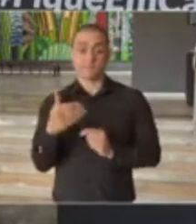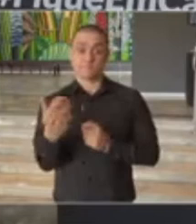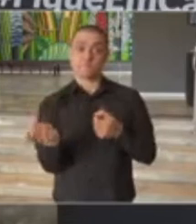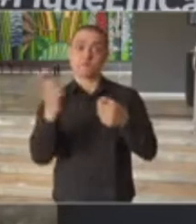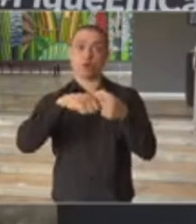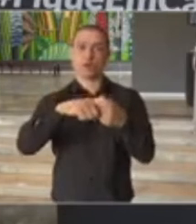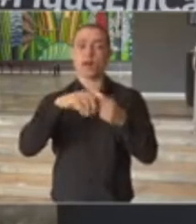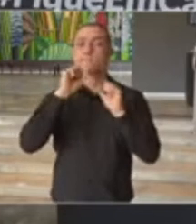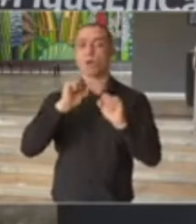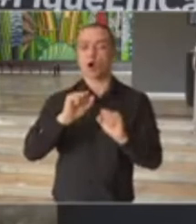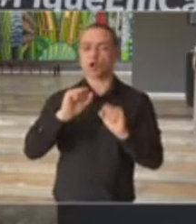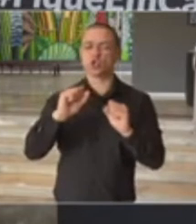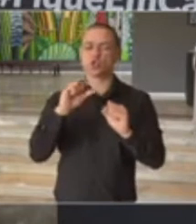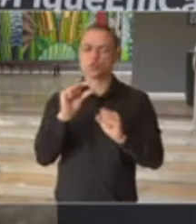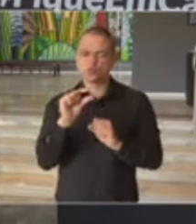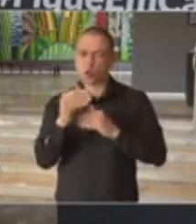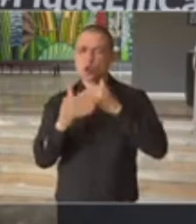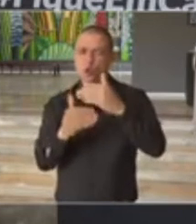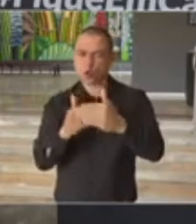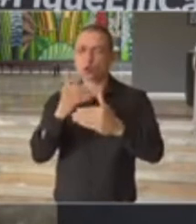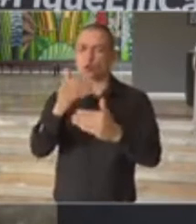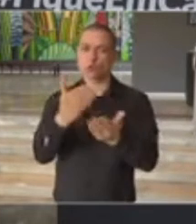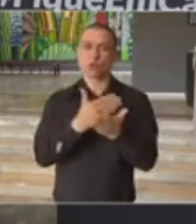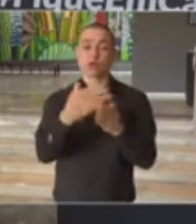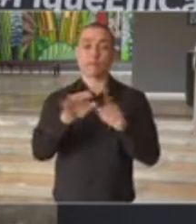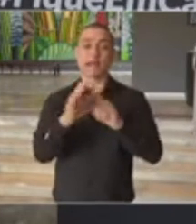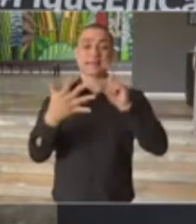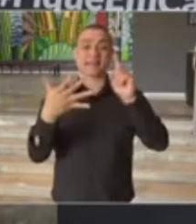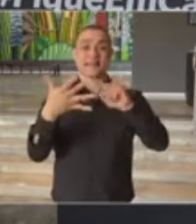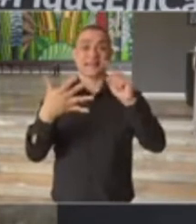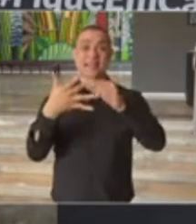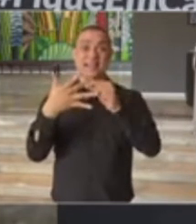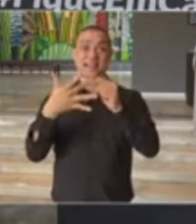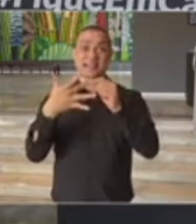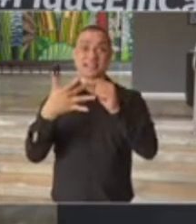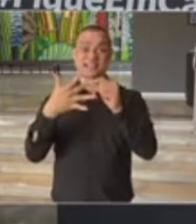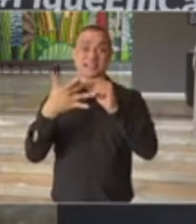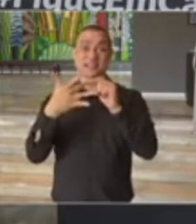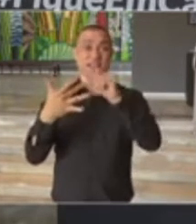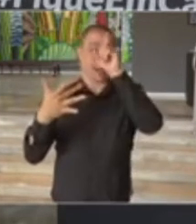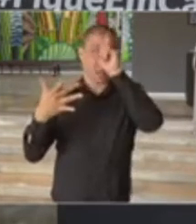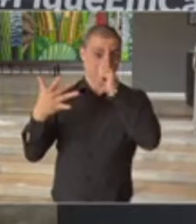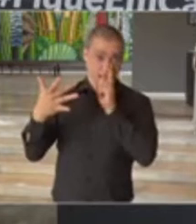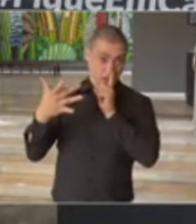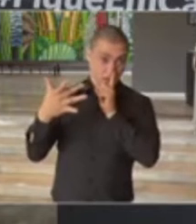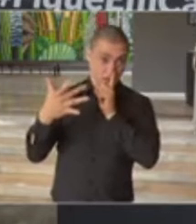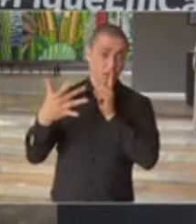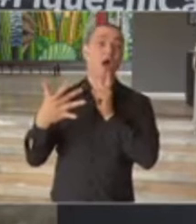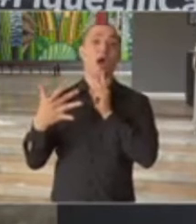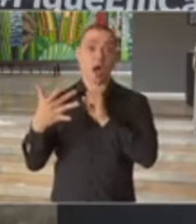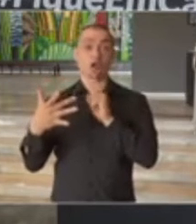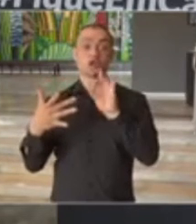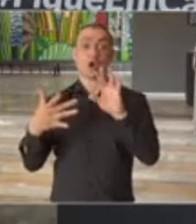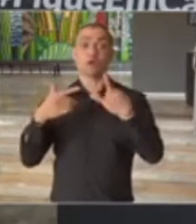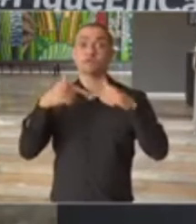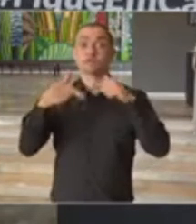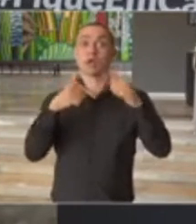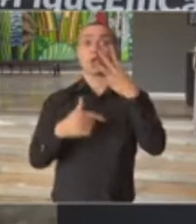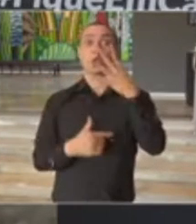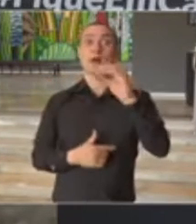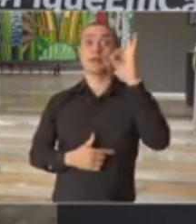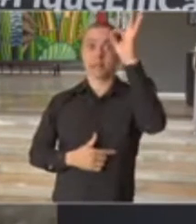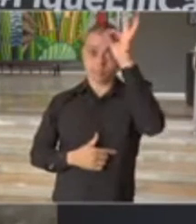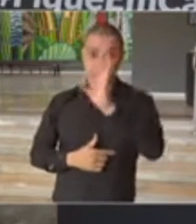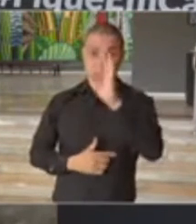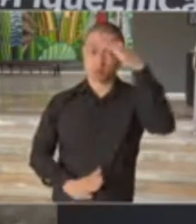a retomar gradualmente também na fase 3, que é a de flexibilização, com 40% da capacidade,